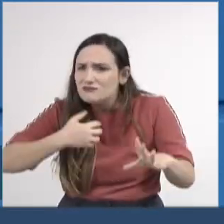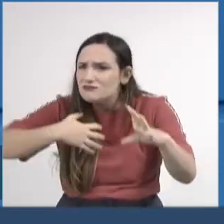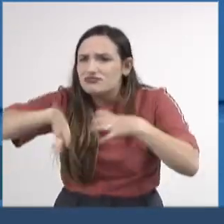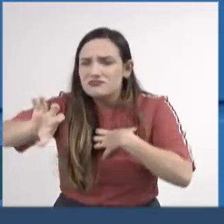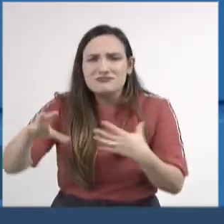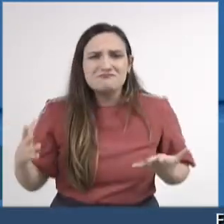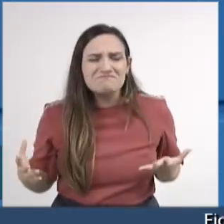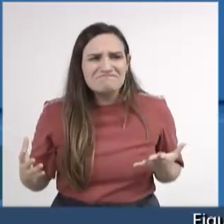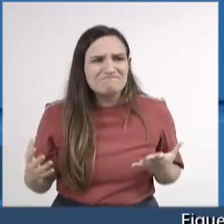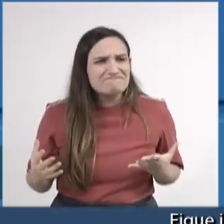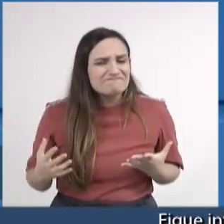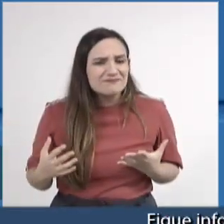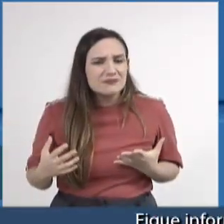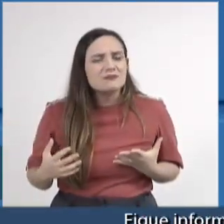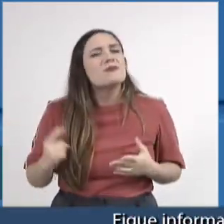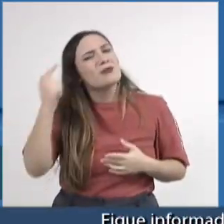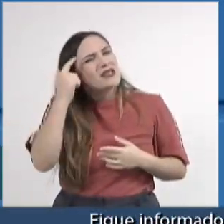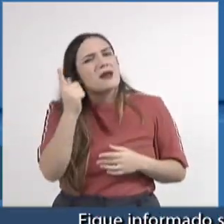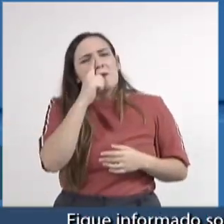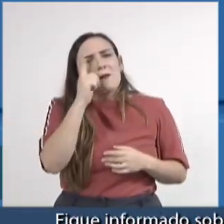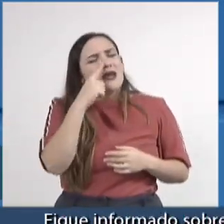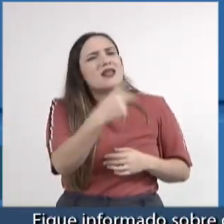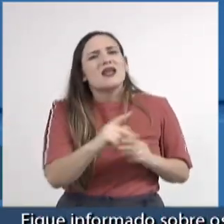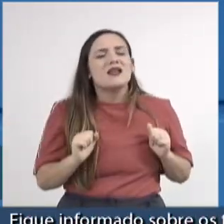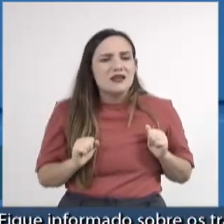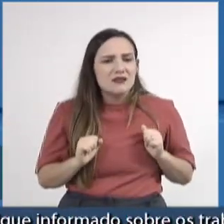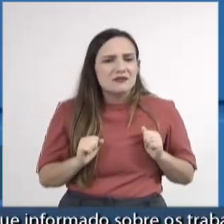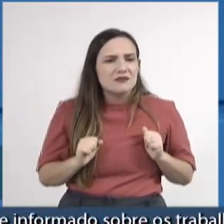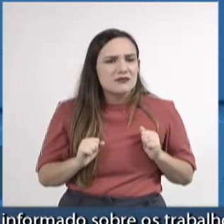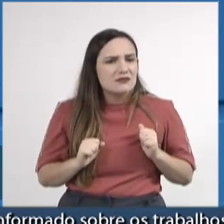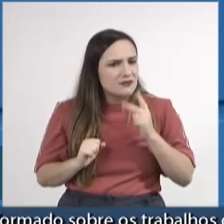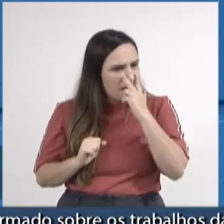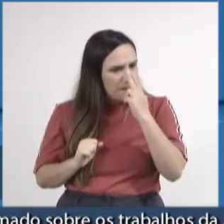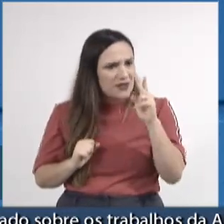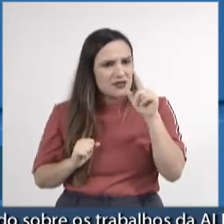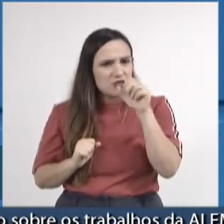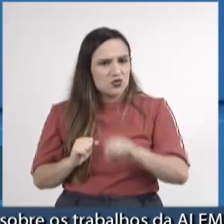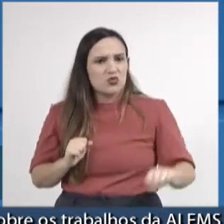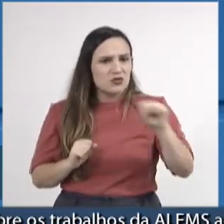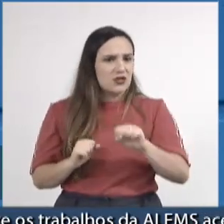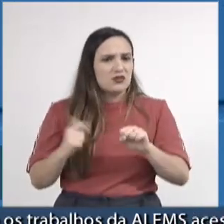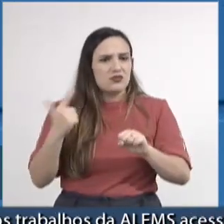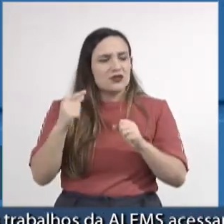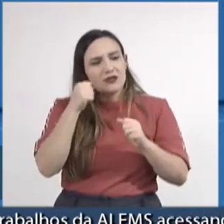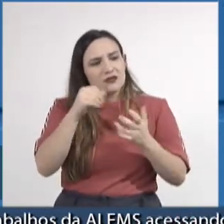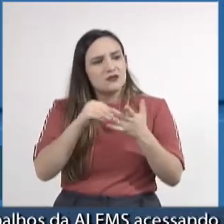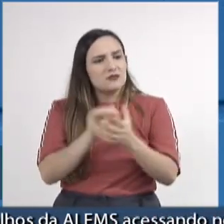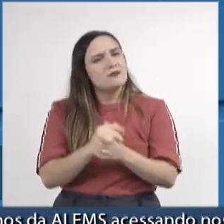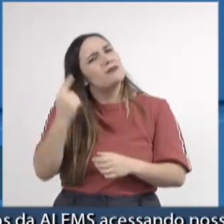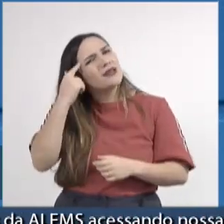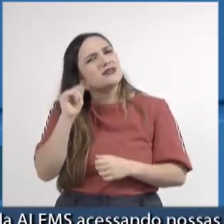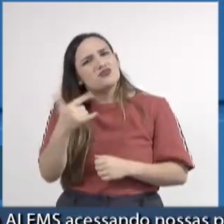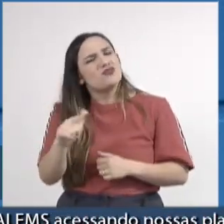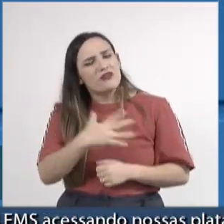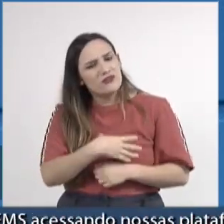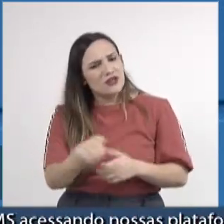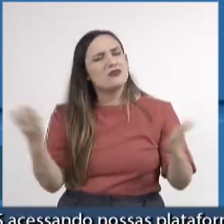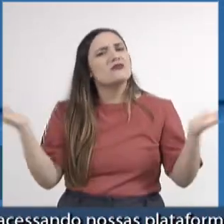deputado Pedro Kemp, no lugar da mãe dele, porque me parece que ele é solteiro, não tem esposa. Imagine se ele tivesse filhos